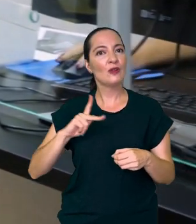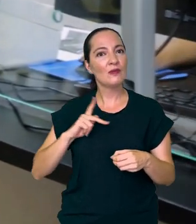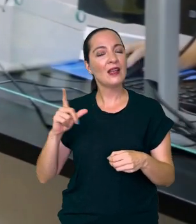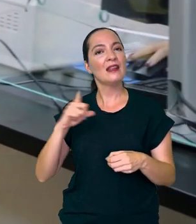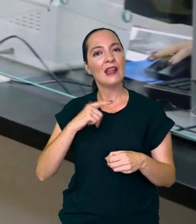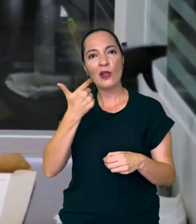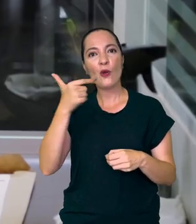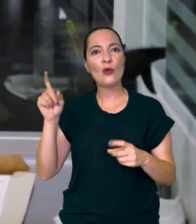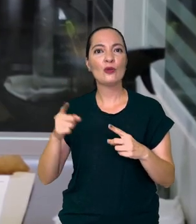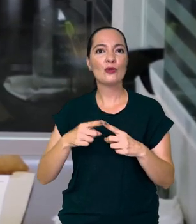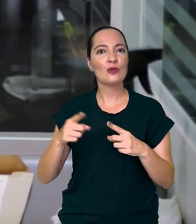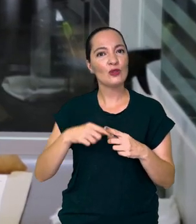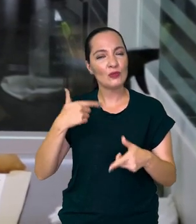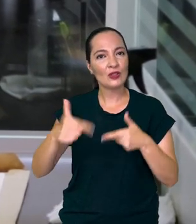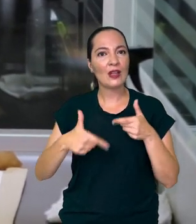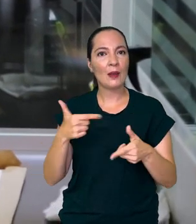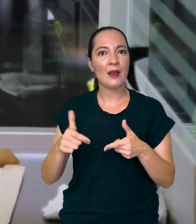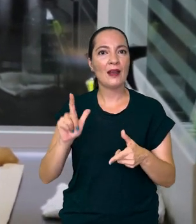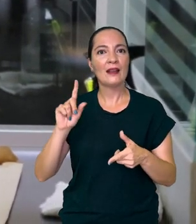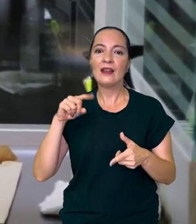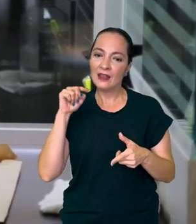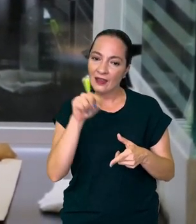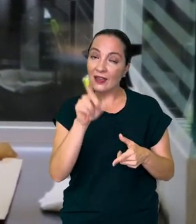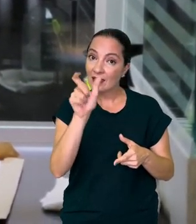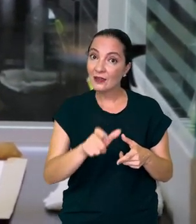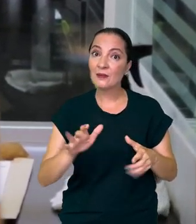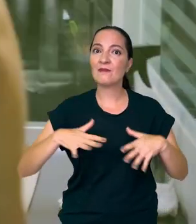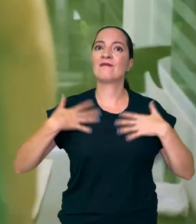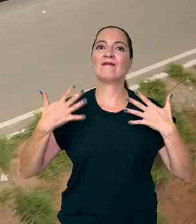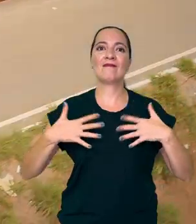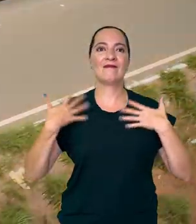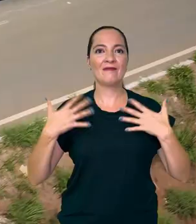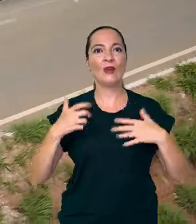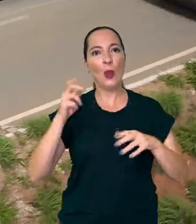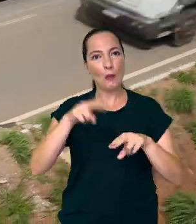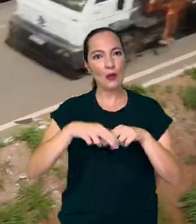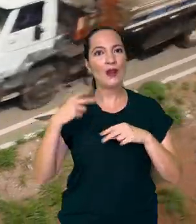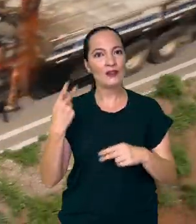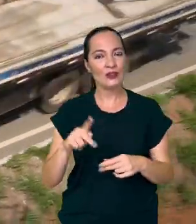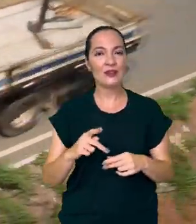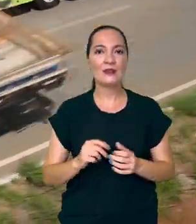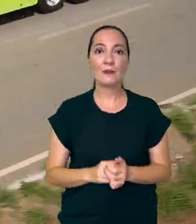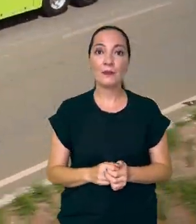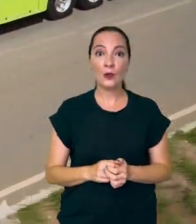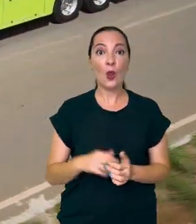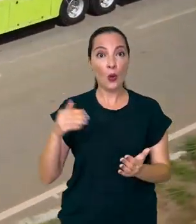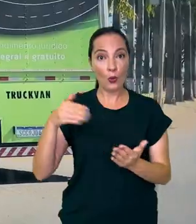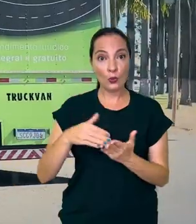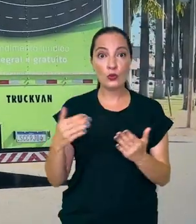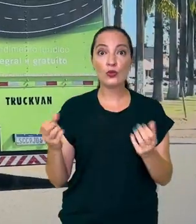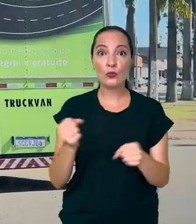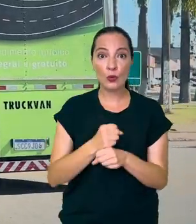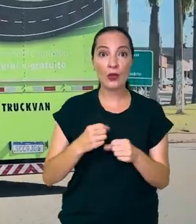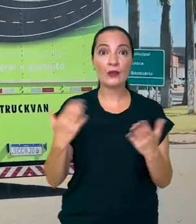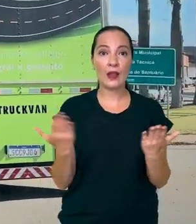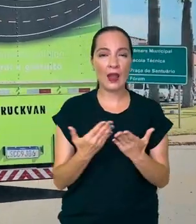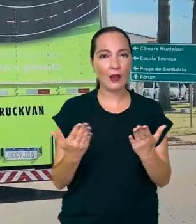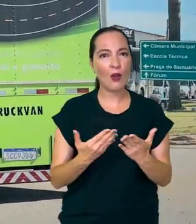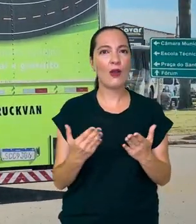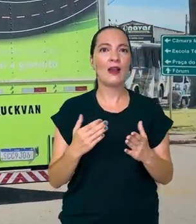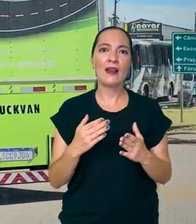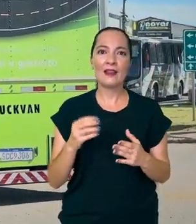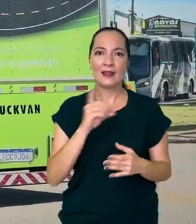serviços. E isso tem sido motivo de grande satisfação para esses cidadãos que nos procuram. No último ano, a Defensoria Pública percorreu os